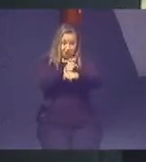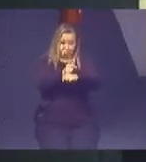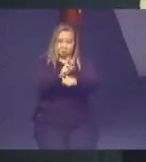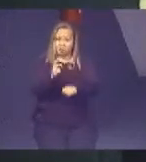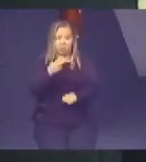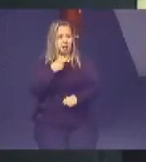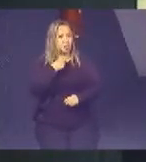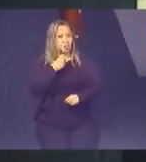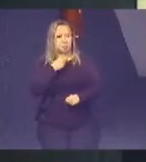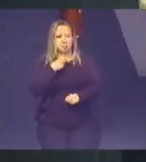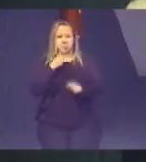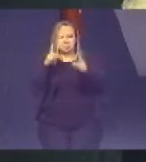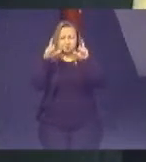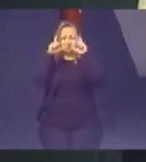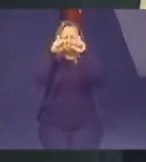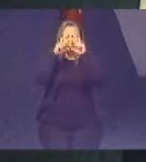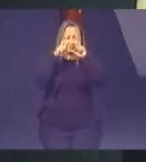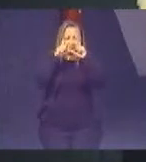Tem gosto de coco.